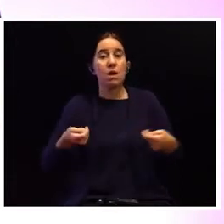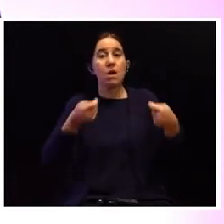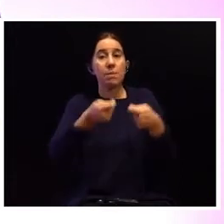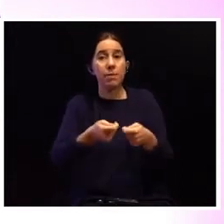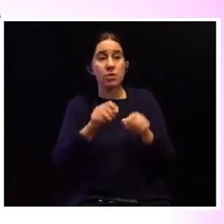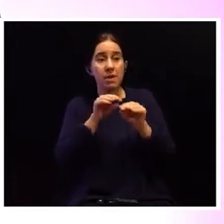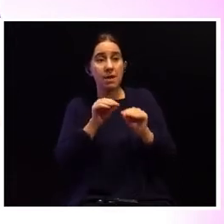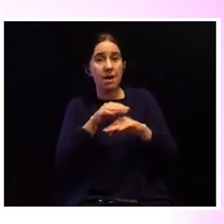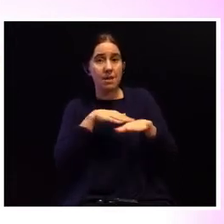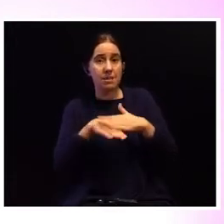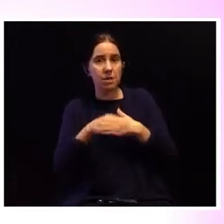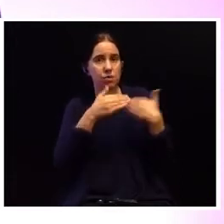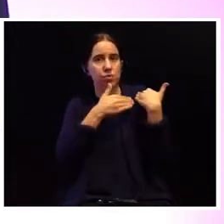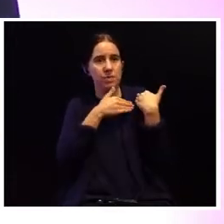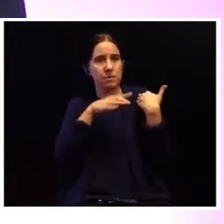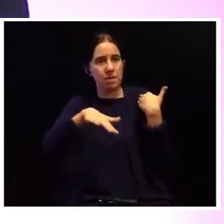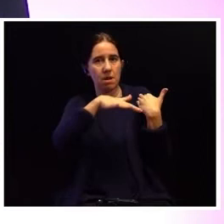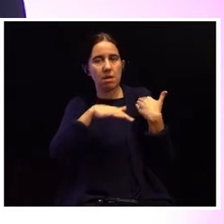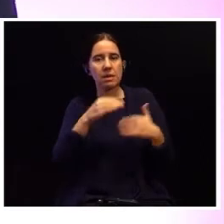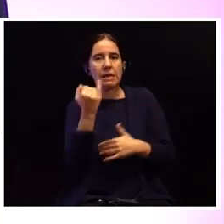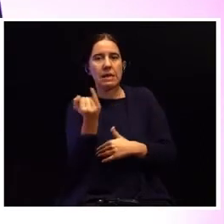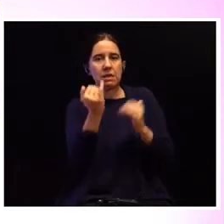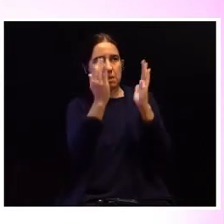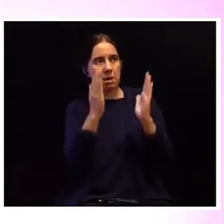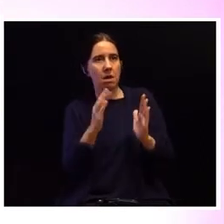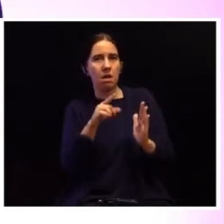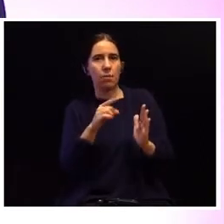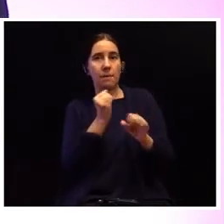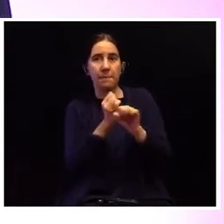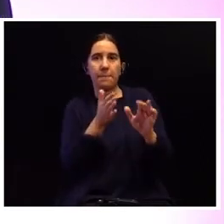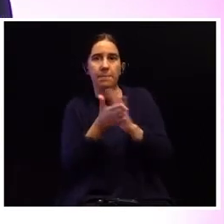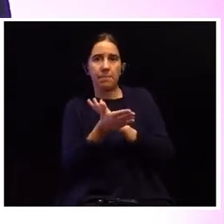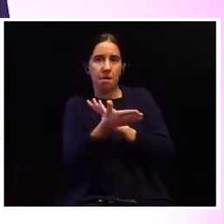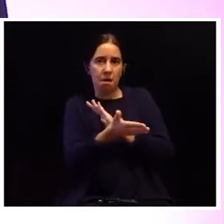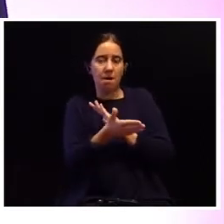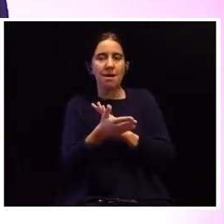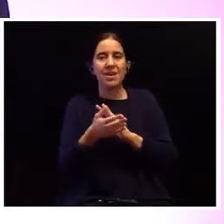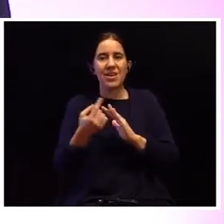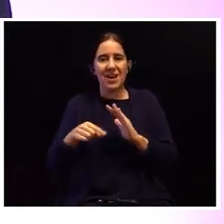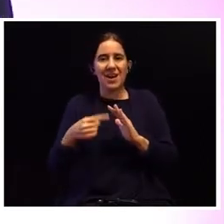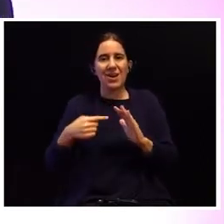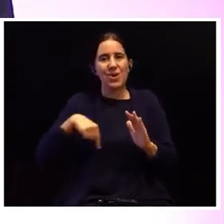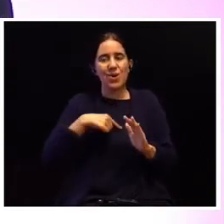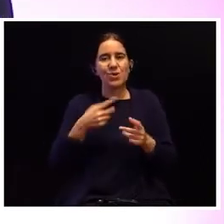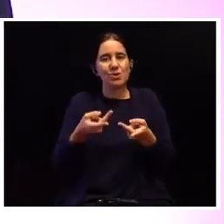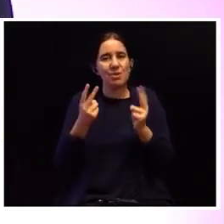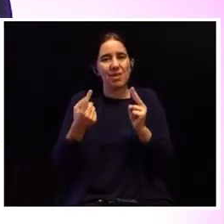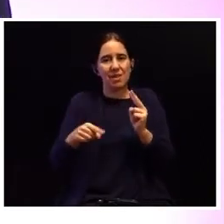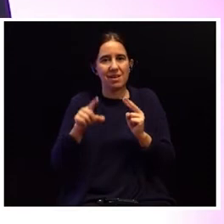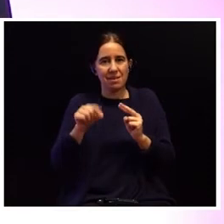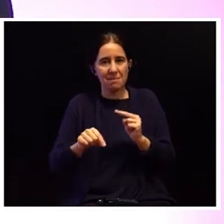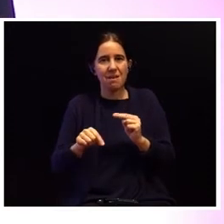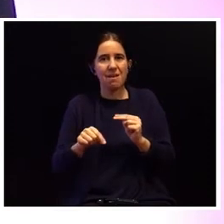sua ação e responsabilidade enquanto entidades empregadoras e temos, estamos a disponibilizar também